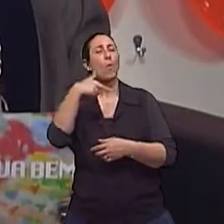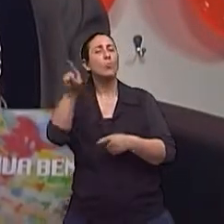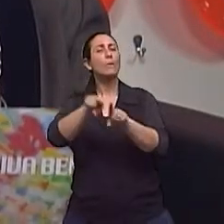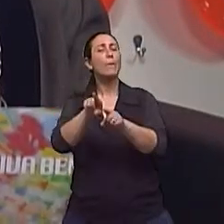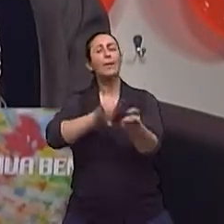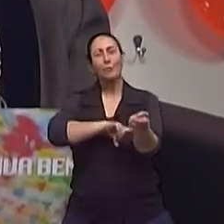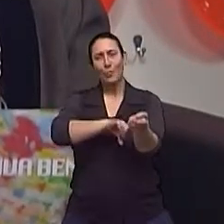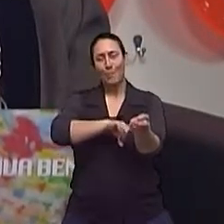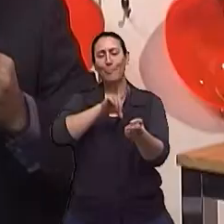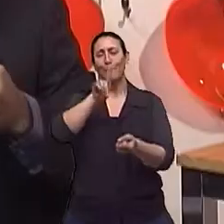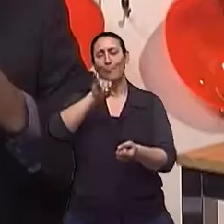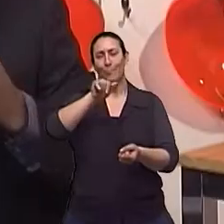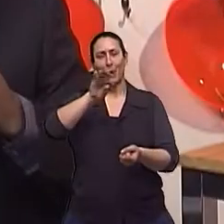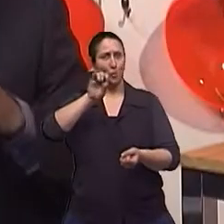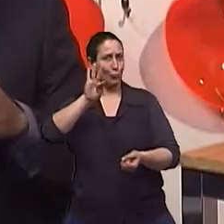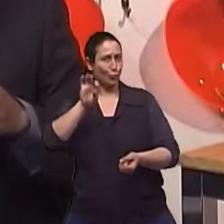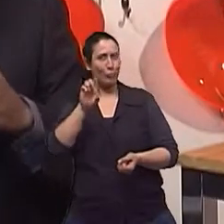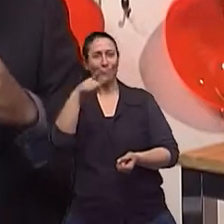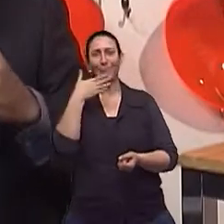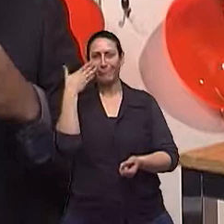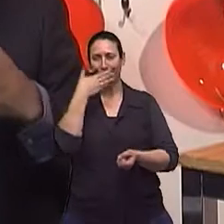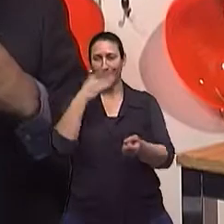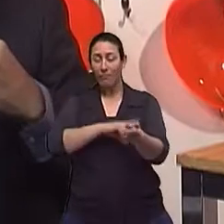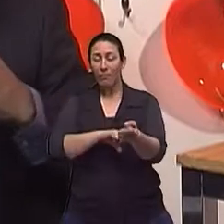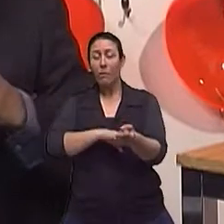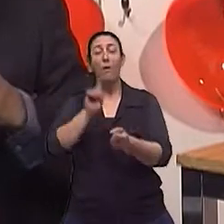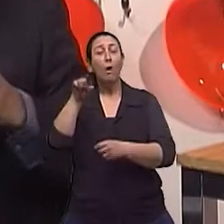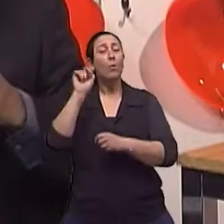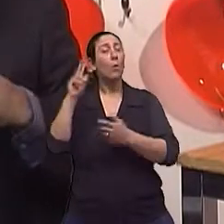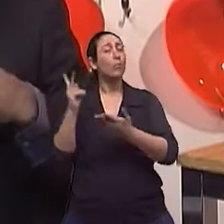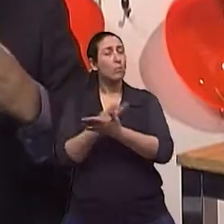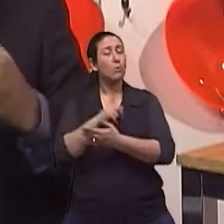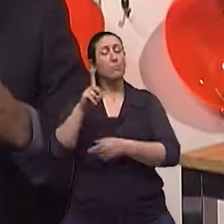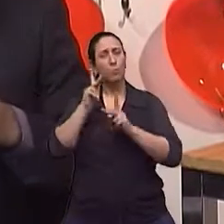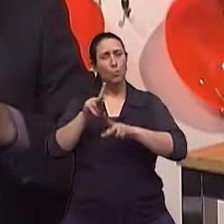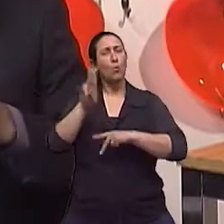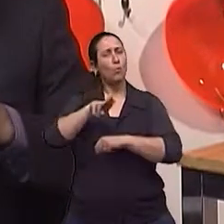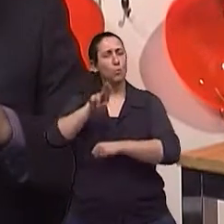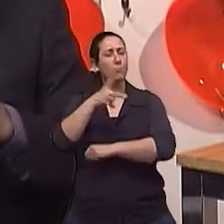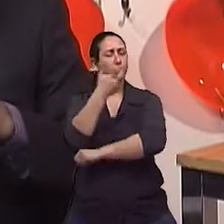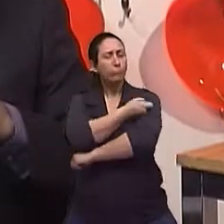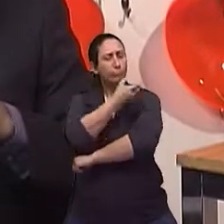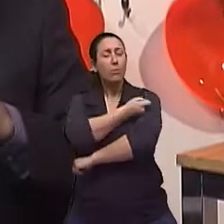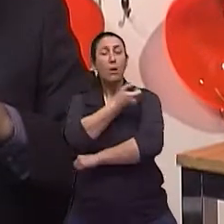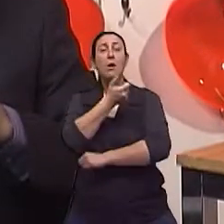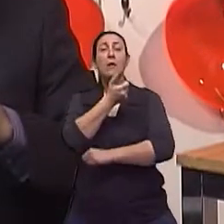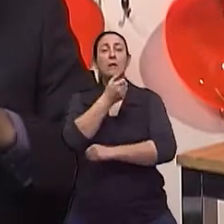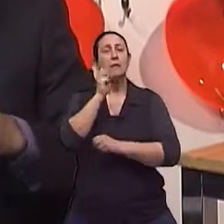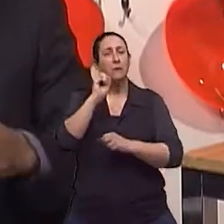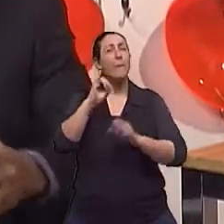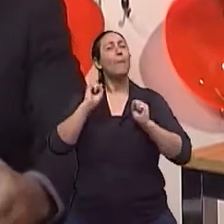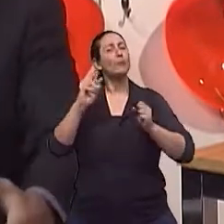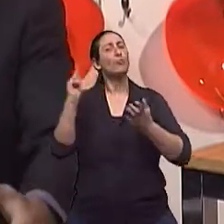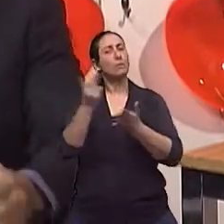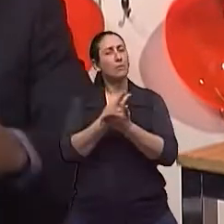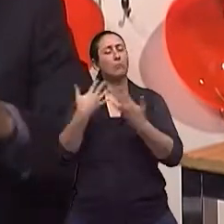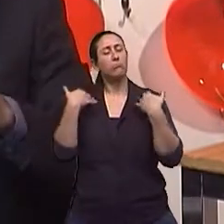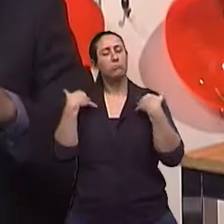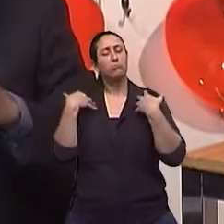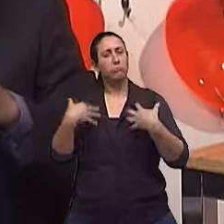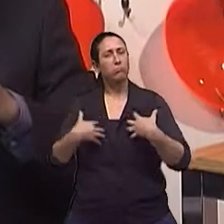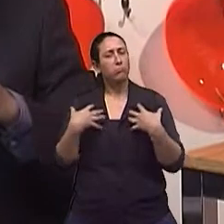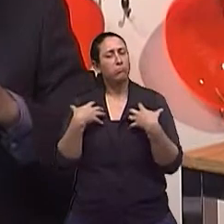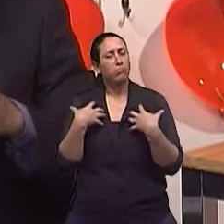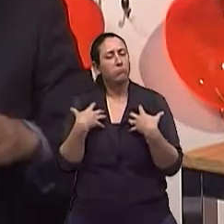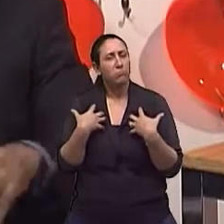dependente, né? Também ele vai lesando os nervinhos que regulam a pressão. Então, também podem causar hipotensão postural. Também vai